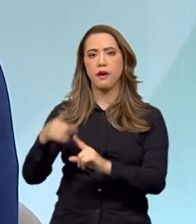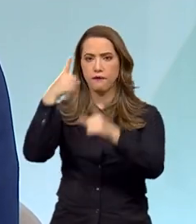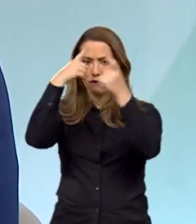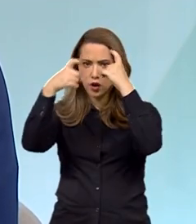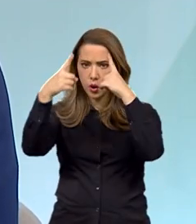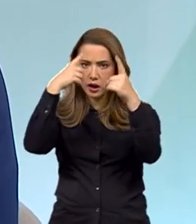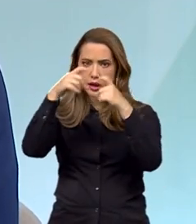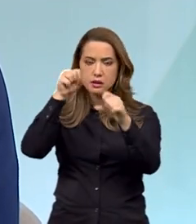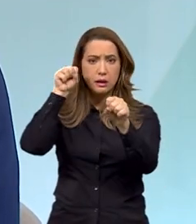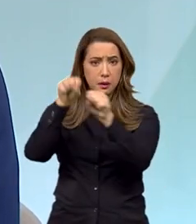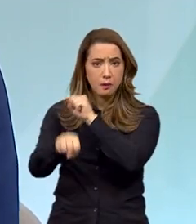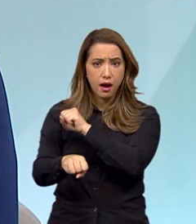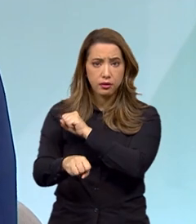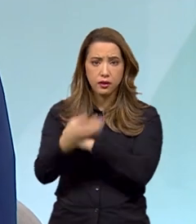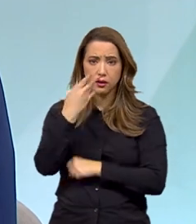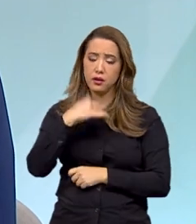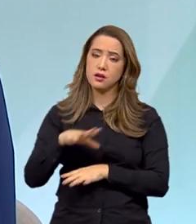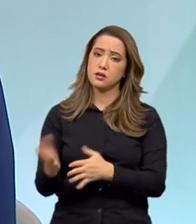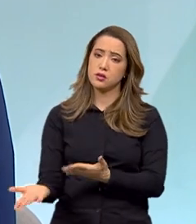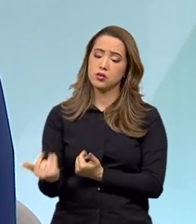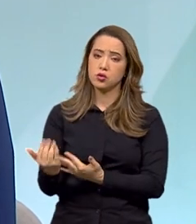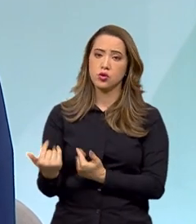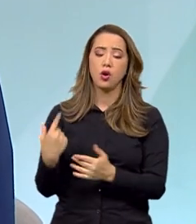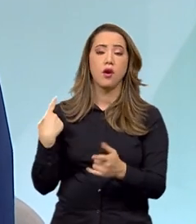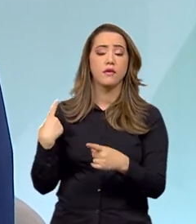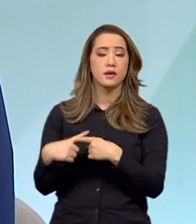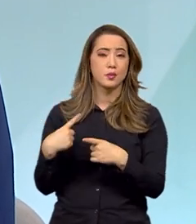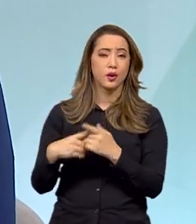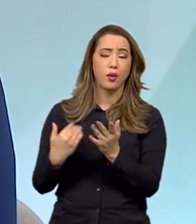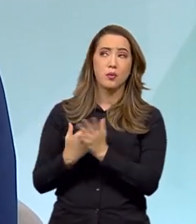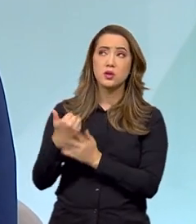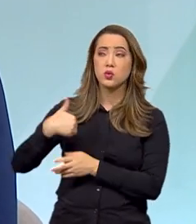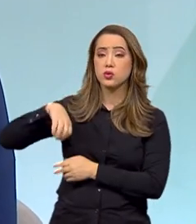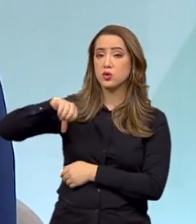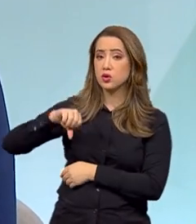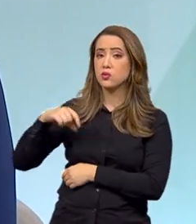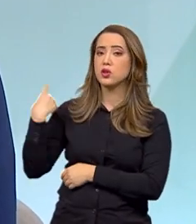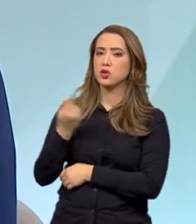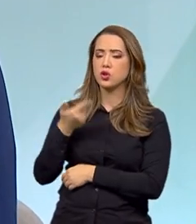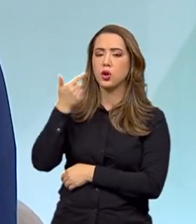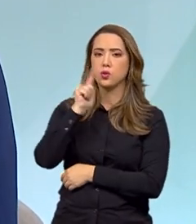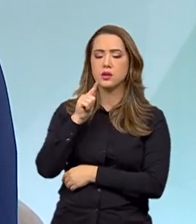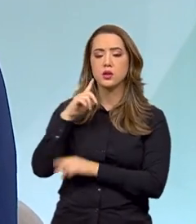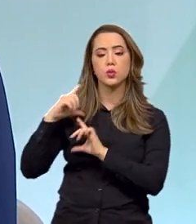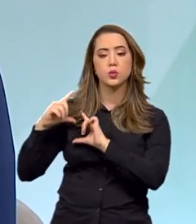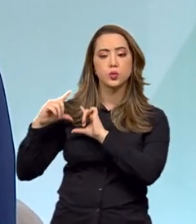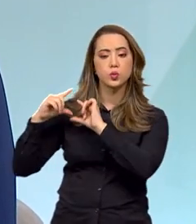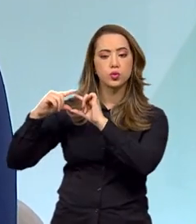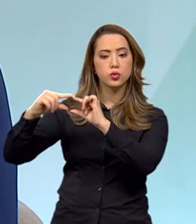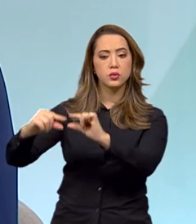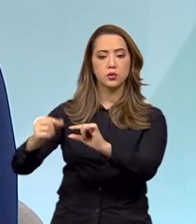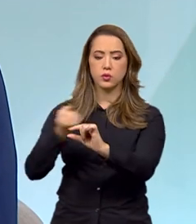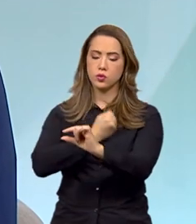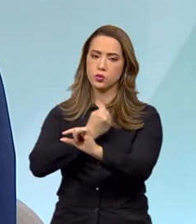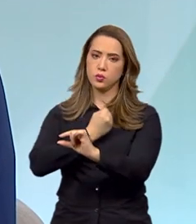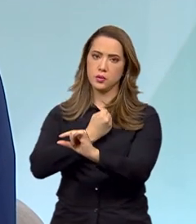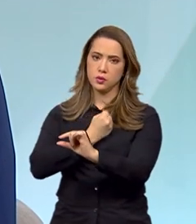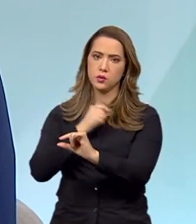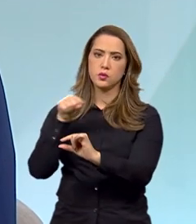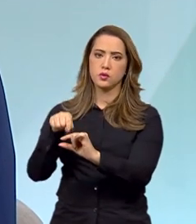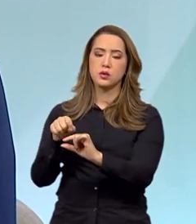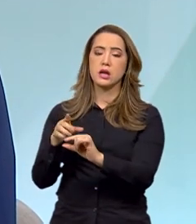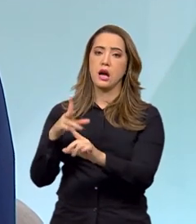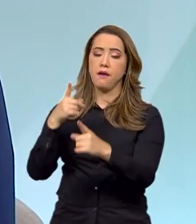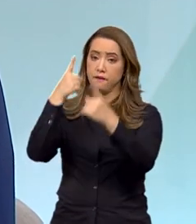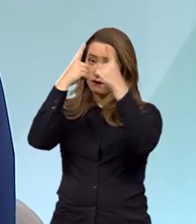contra crianças e adolescentes. É algo que, desde 2019, a gente já vem conseguindo reduzir. A violência